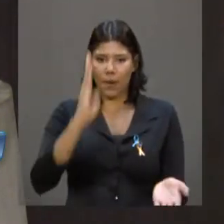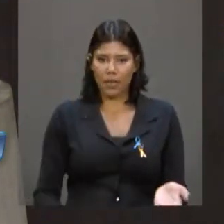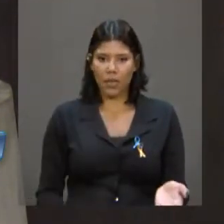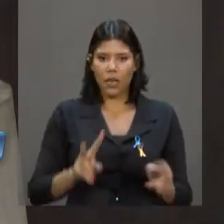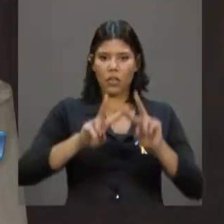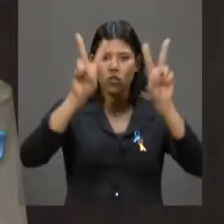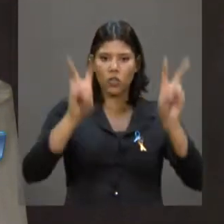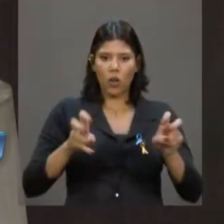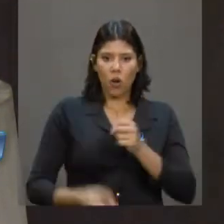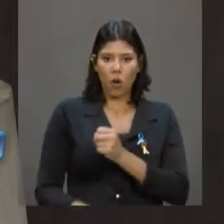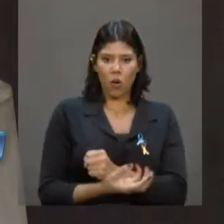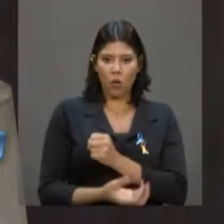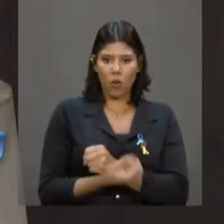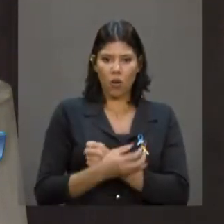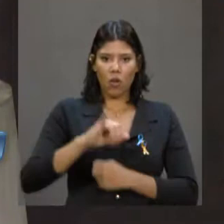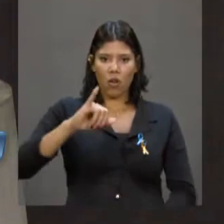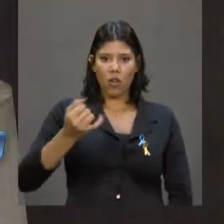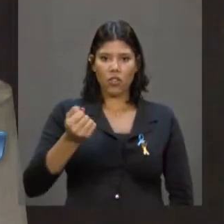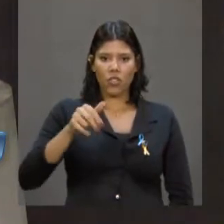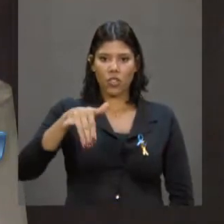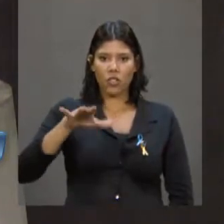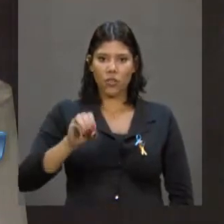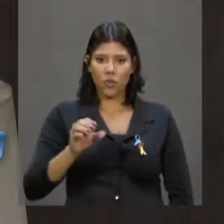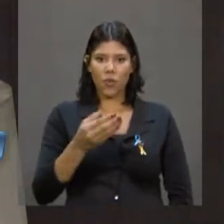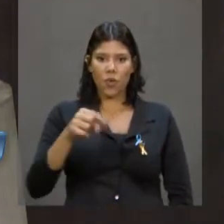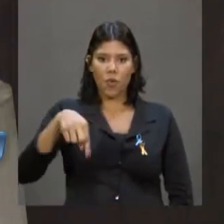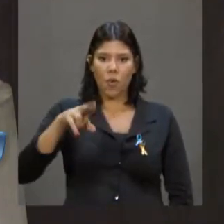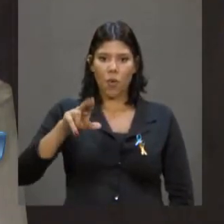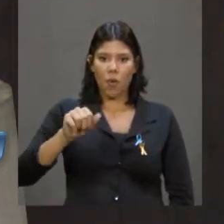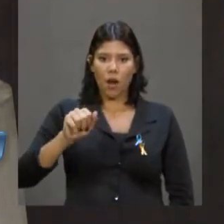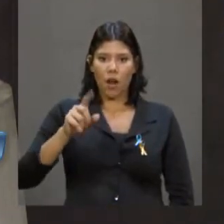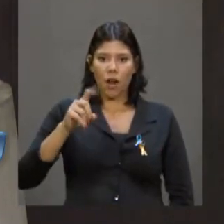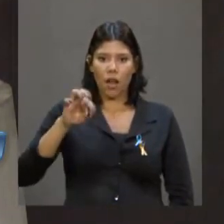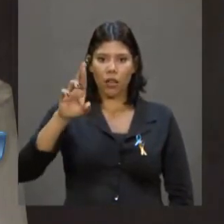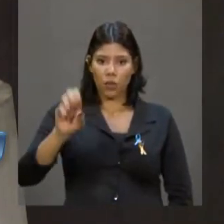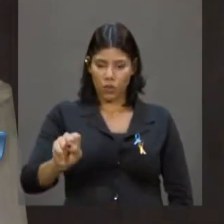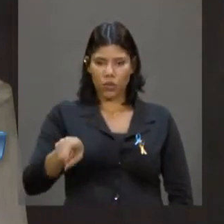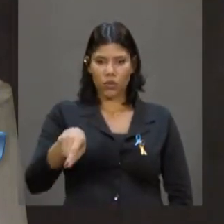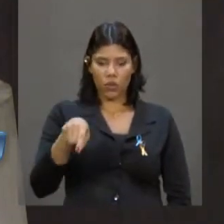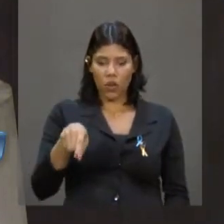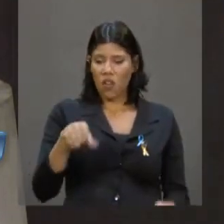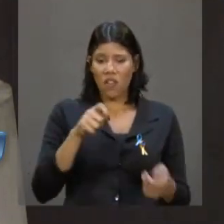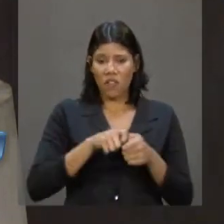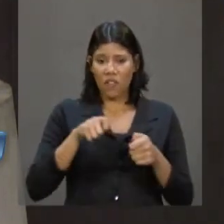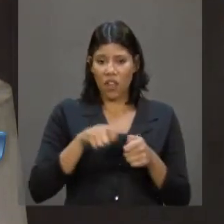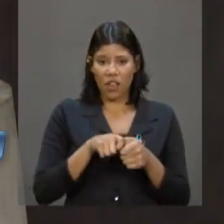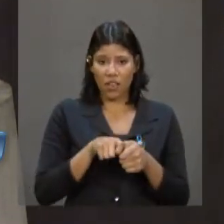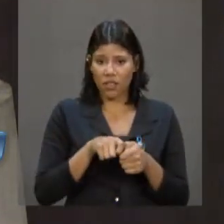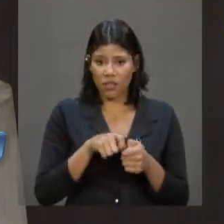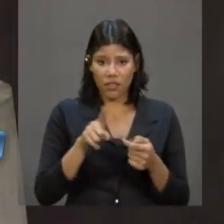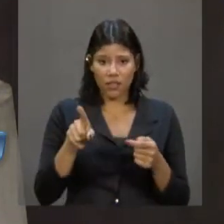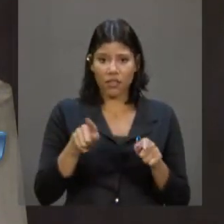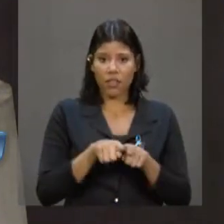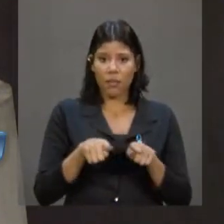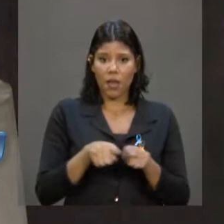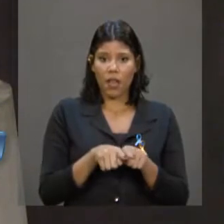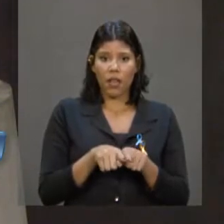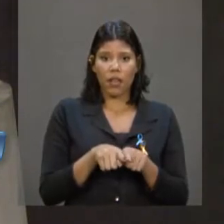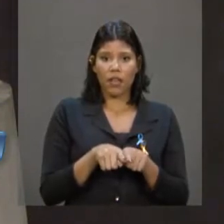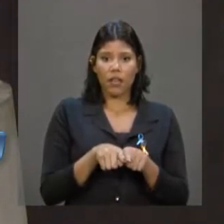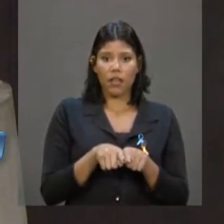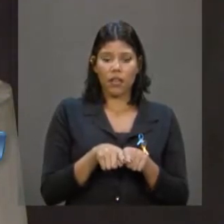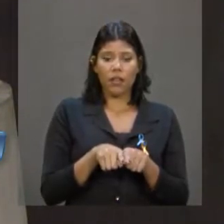da corrupção. Vamos lembrar que o Jânio Quadros fez isso. Antes dele, o Lacerda tinha feito isso. O lacerdismo era isso.